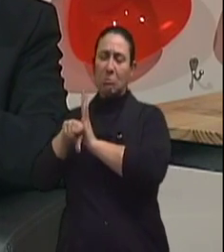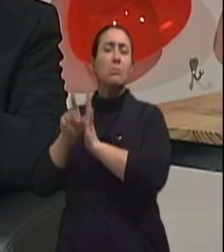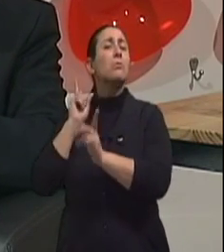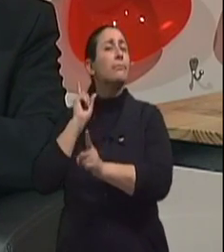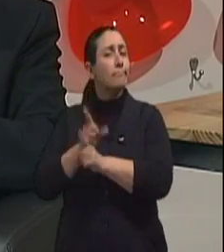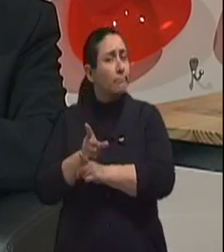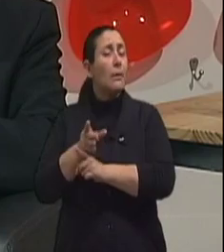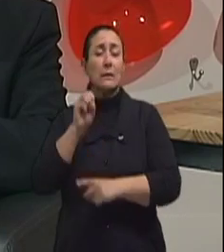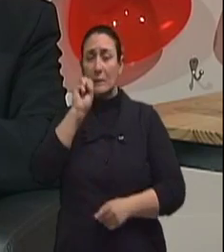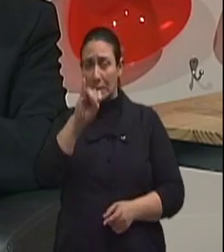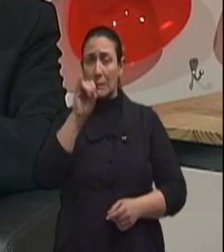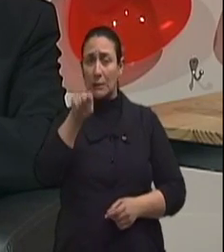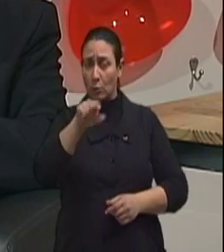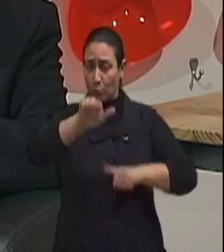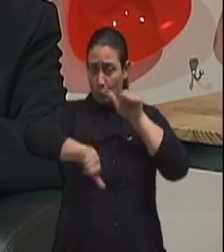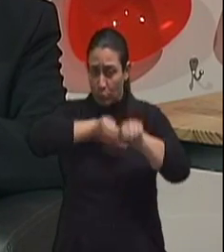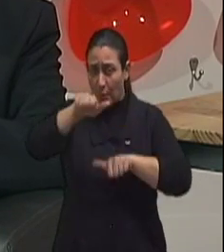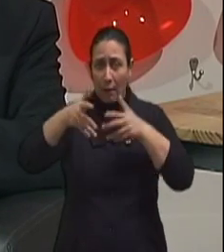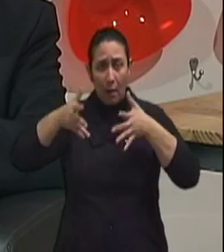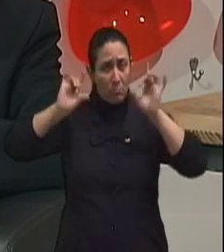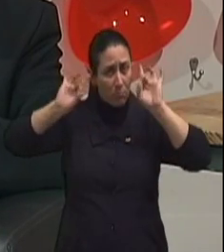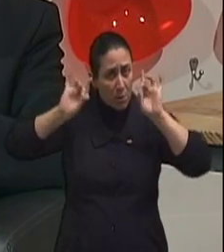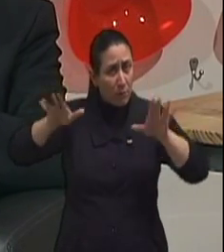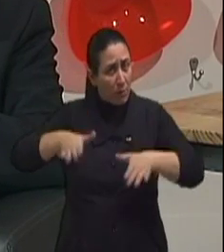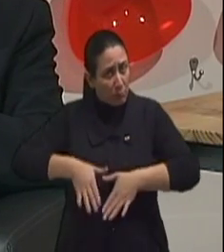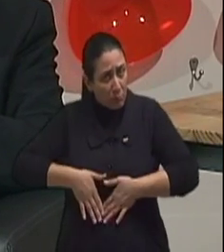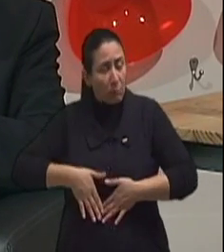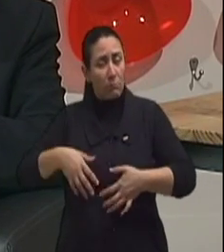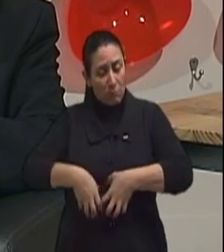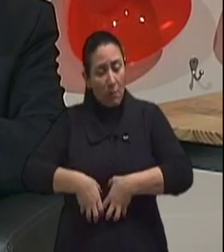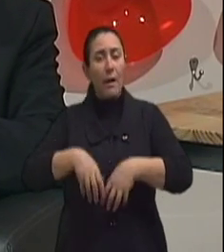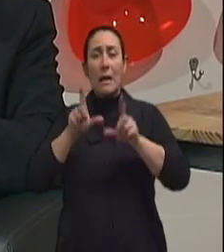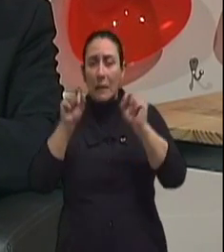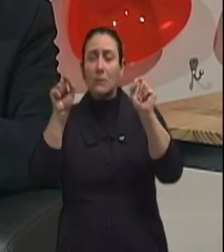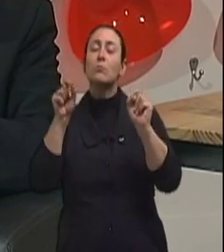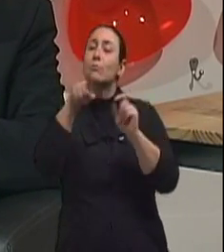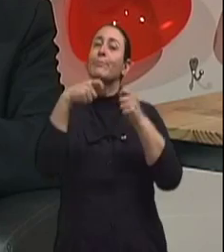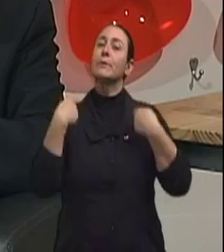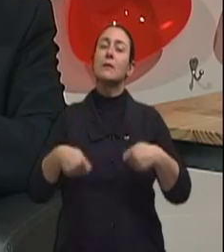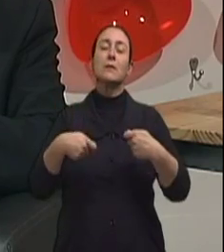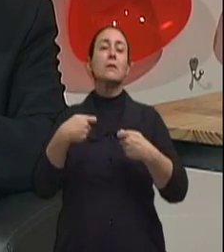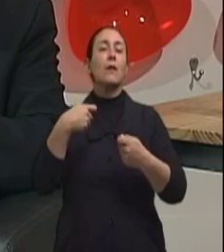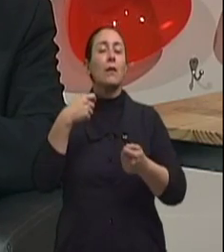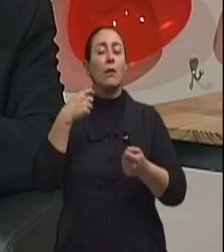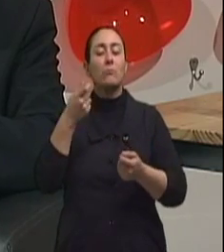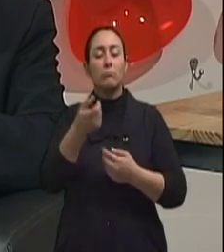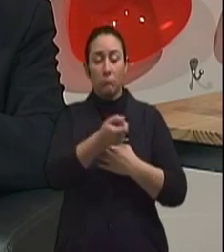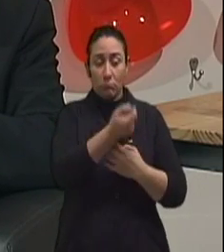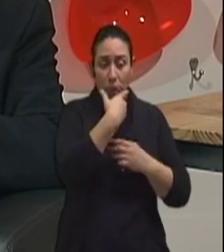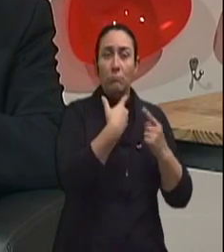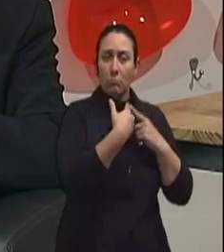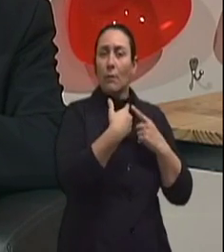sentido, que tu busca uma alteração que é específica para aquele tumor, e aí tu trata aquela alteração